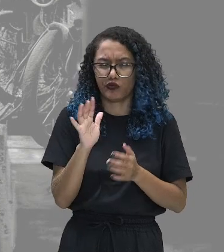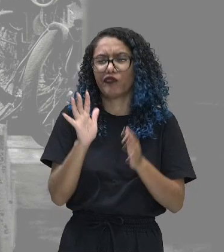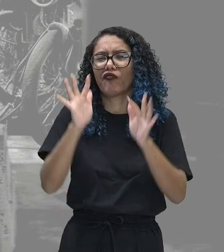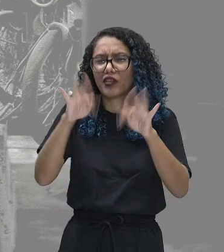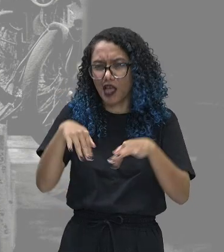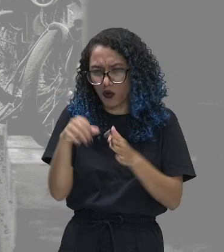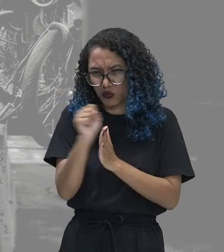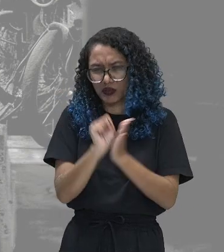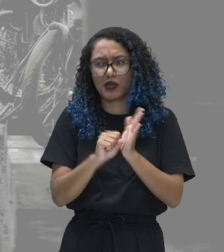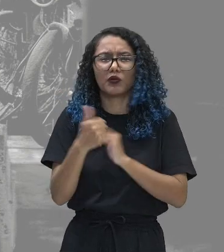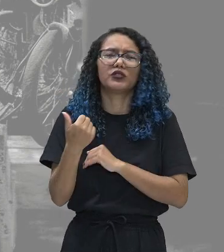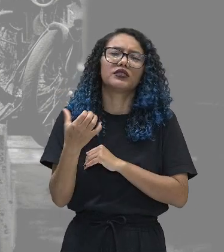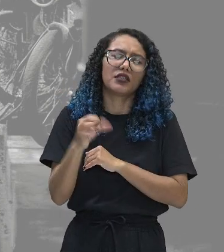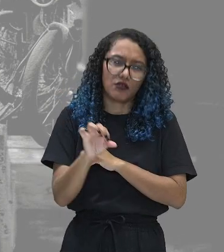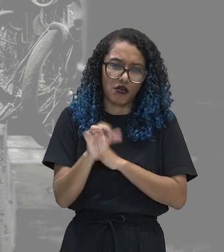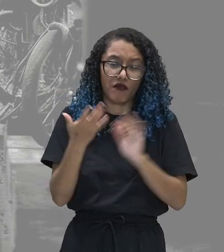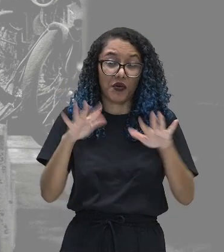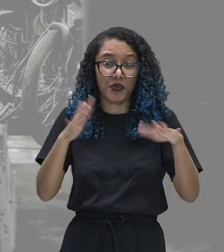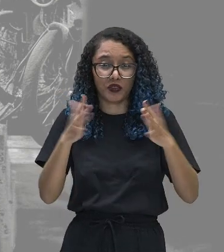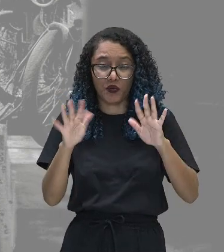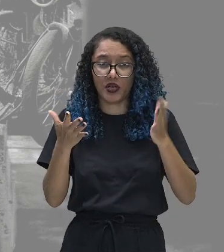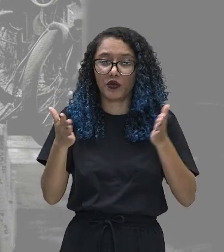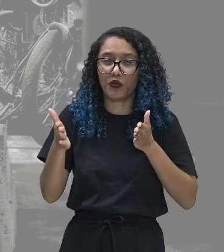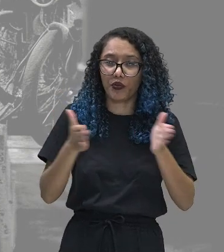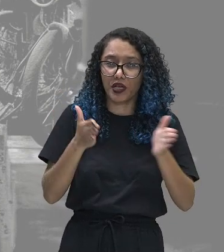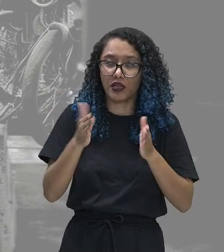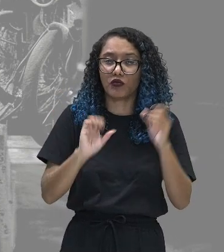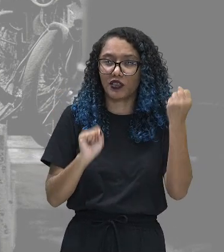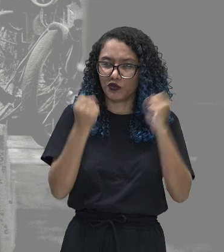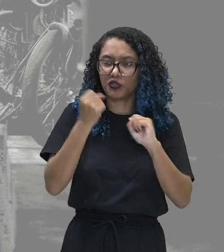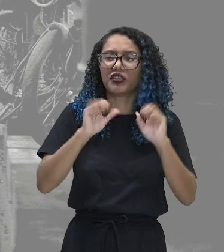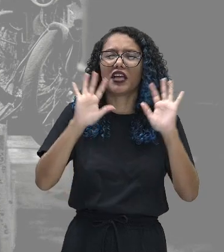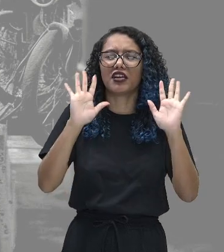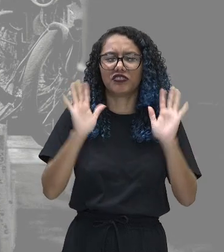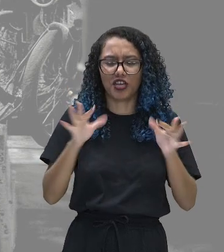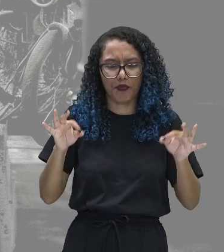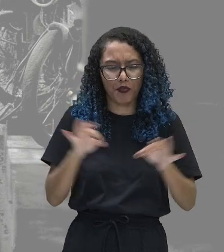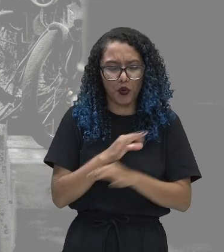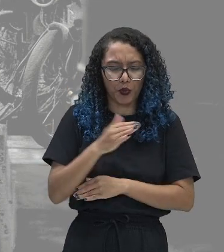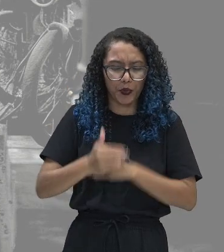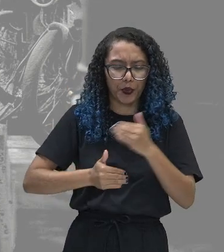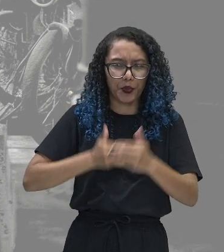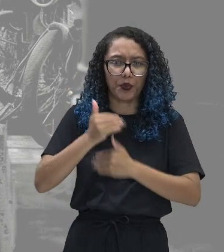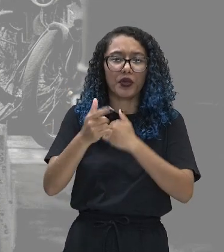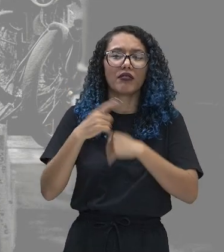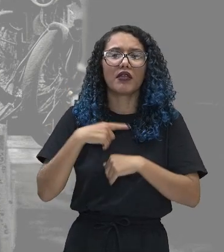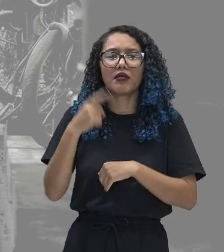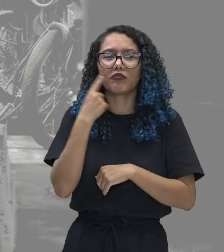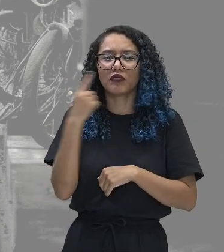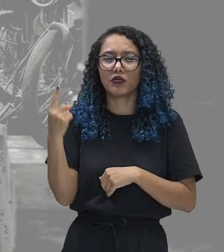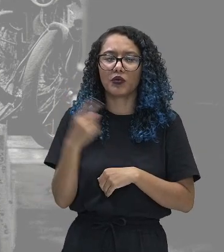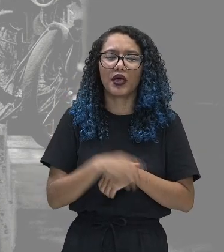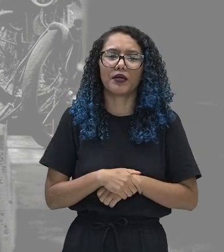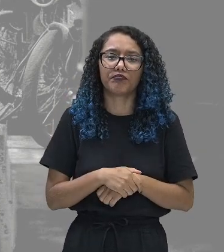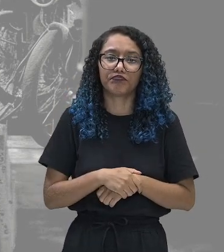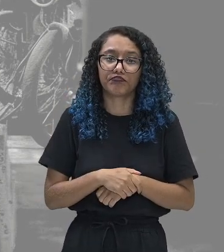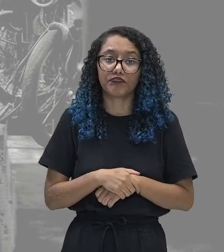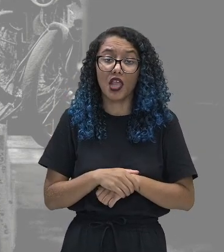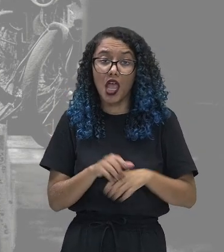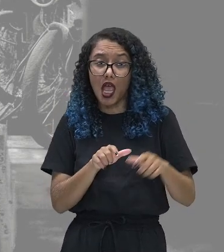XIX, onde a indústria já está consolidada, gente tem aqui, galera, uma linha de montagem do que viriam ser os